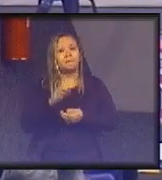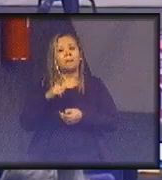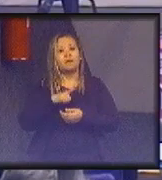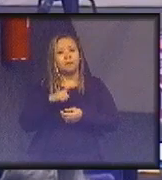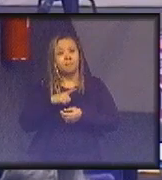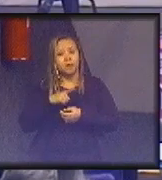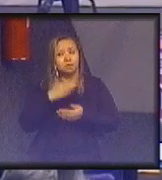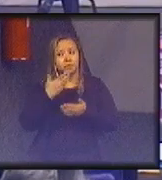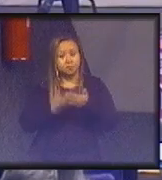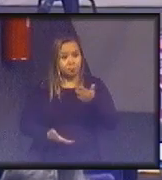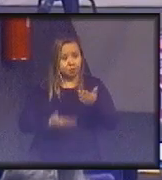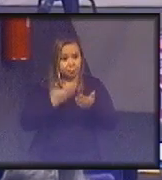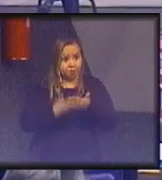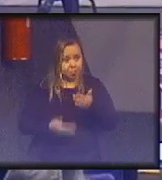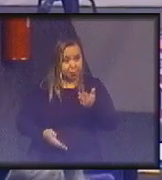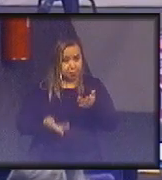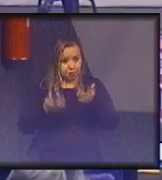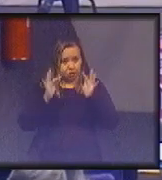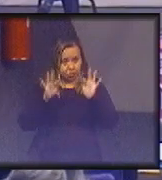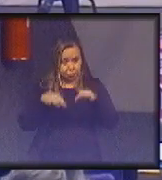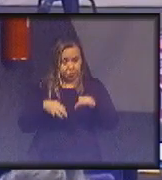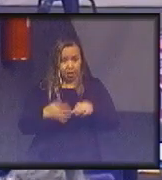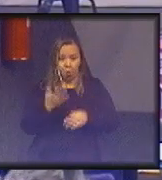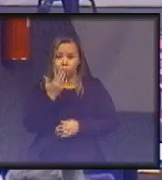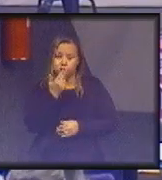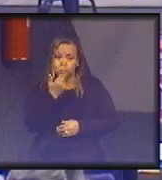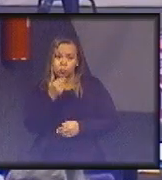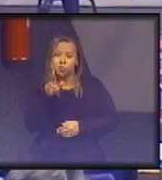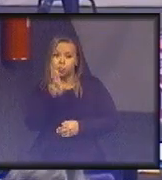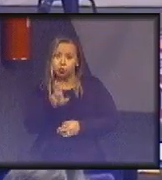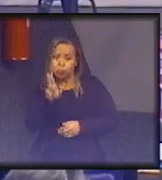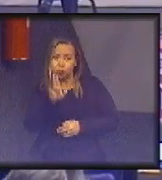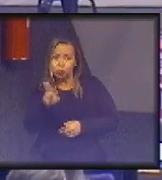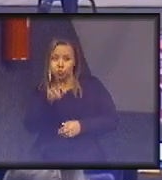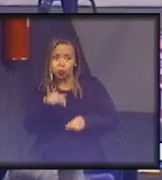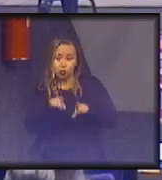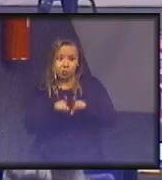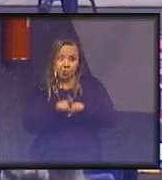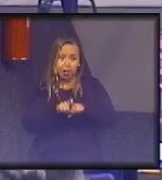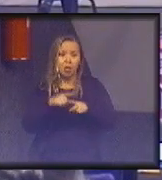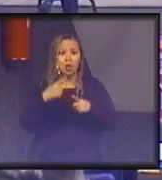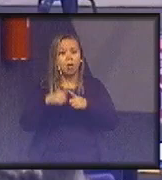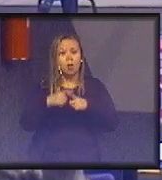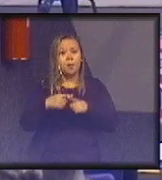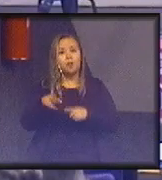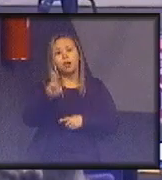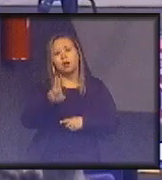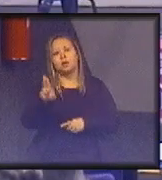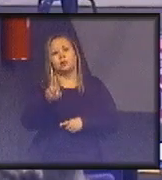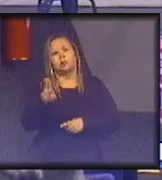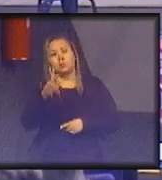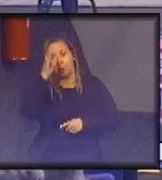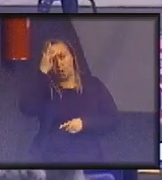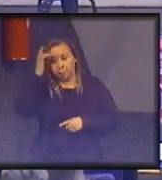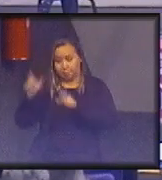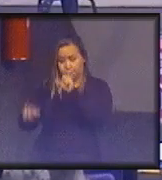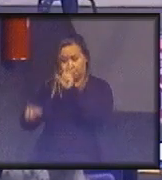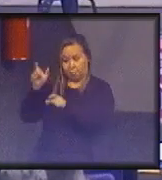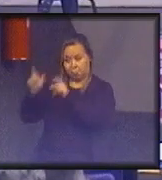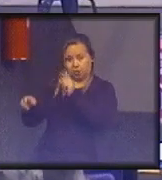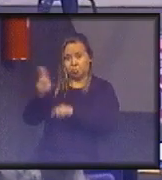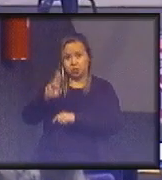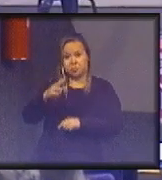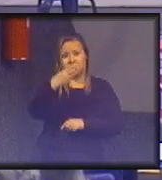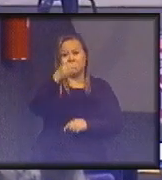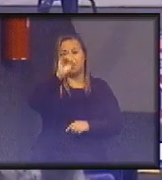perdas no final da cadeia de consumo, porque no consumidor se perde aproximadamente 30%, 33